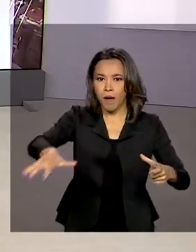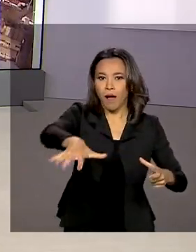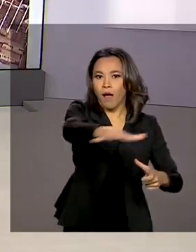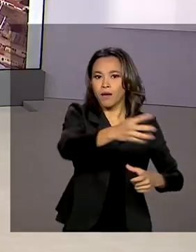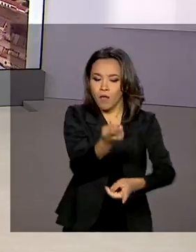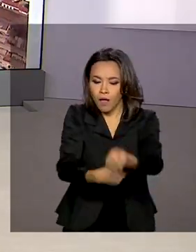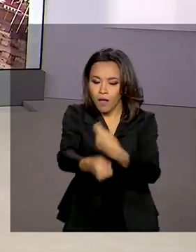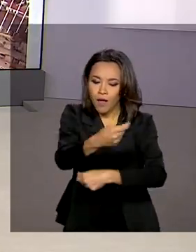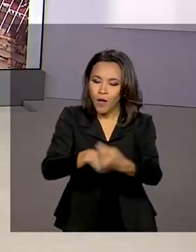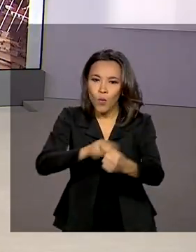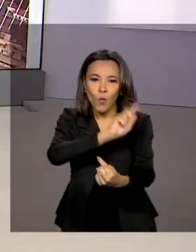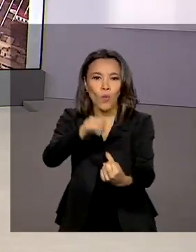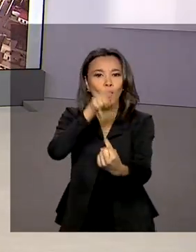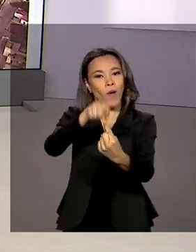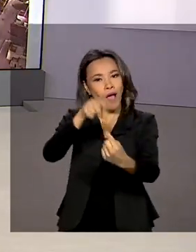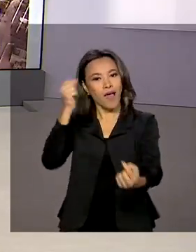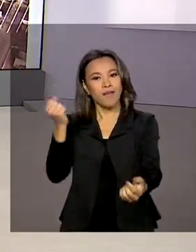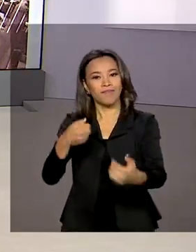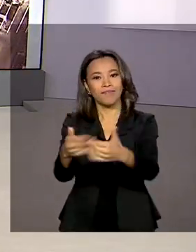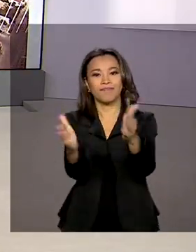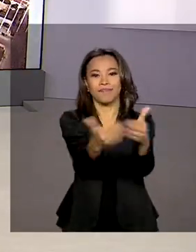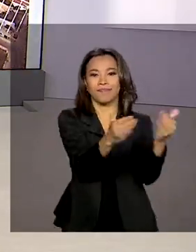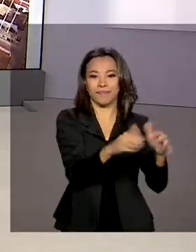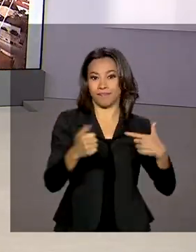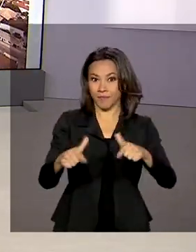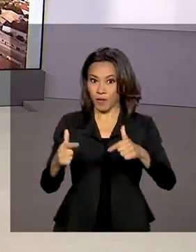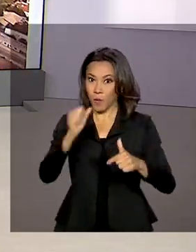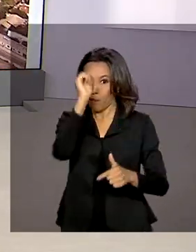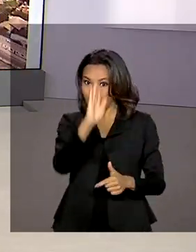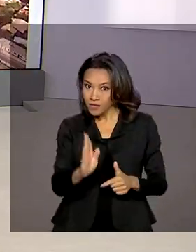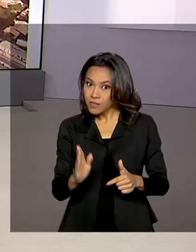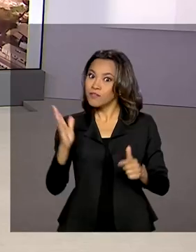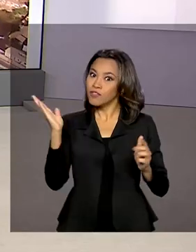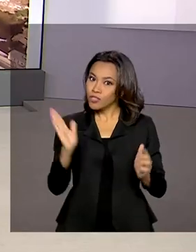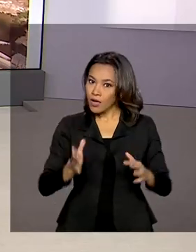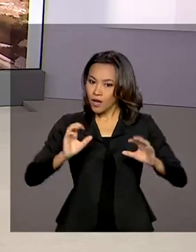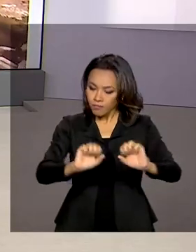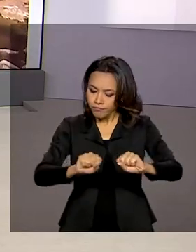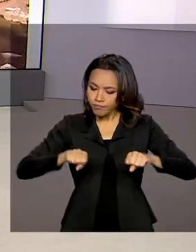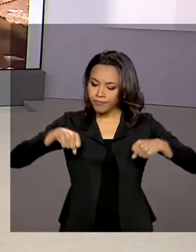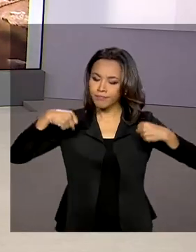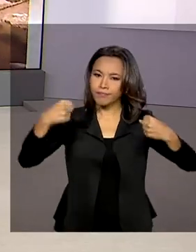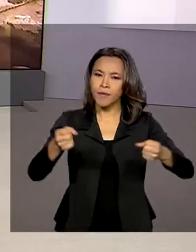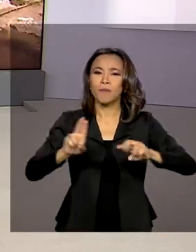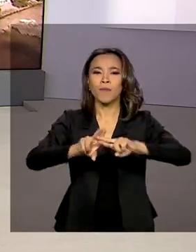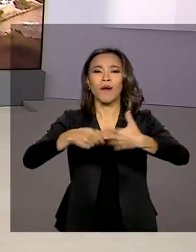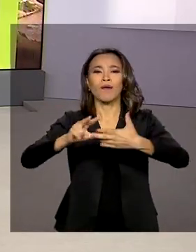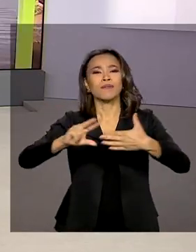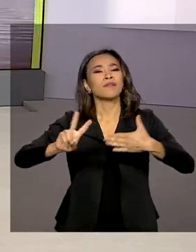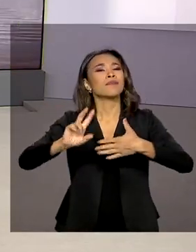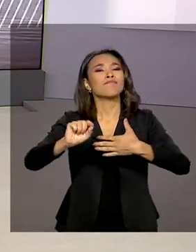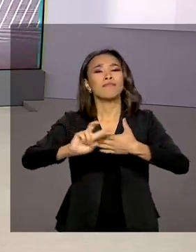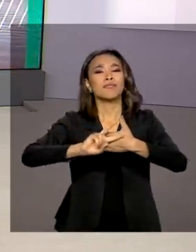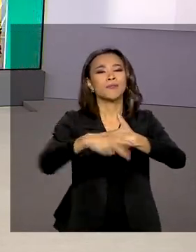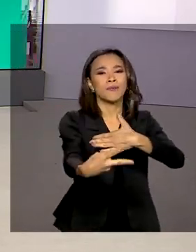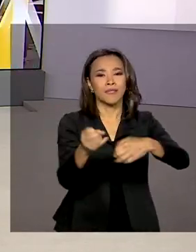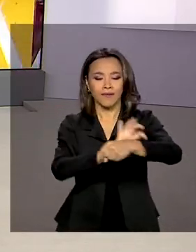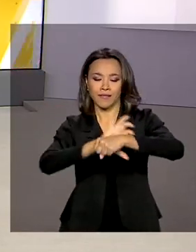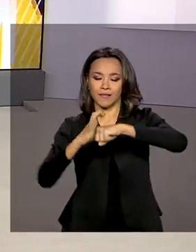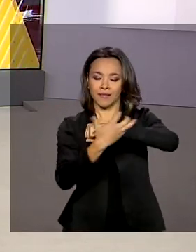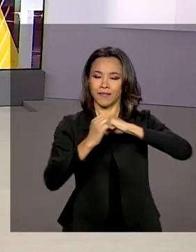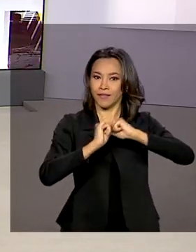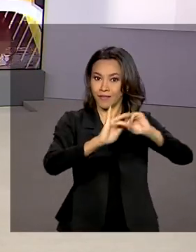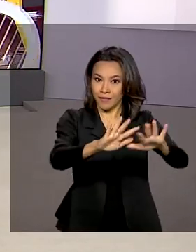consequência é a geração de empregos. O Brasil está se recuperando da crise causada pelo novo coronavírus e os números mostram ritmo